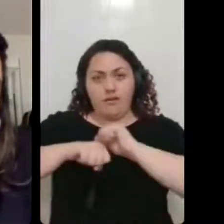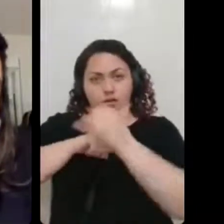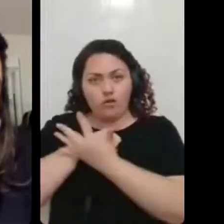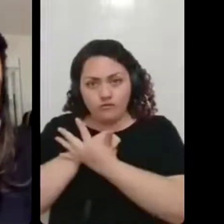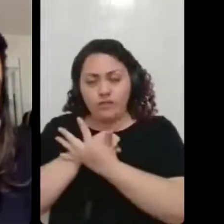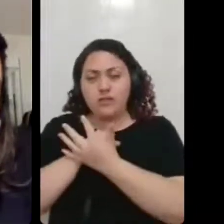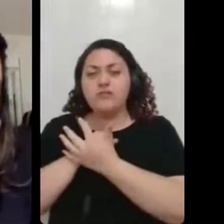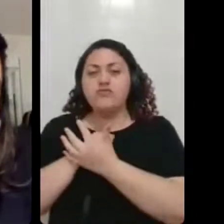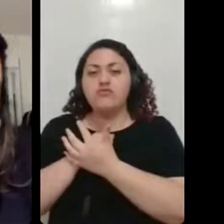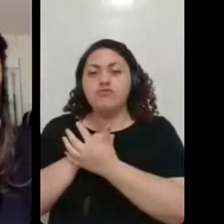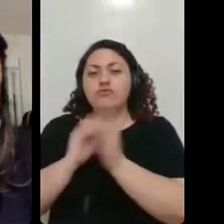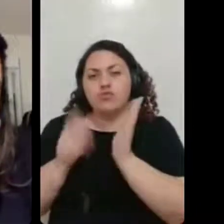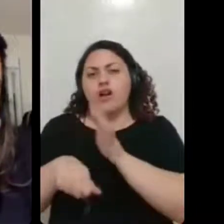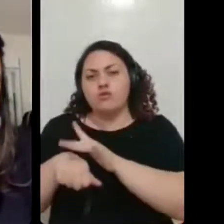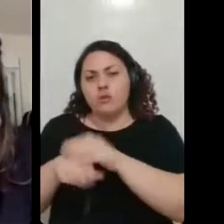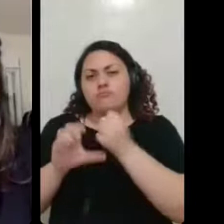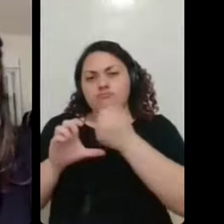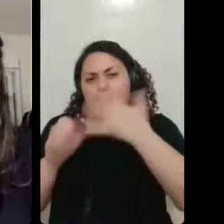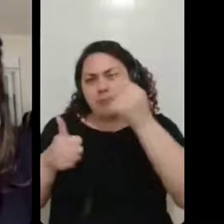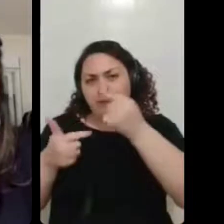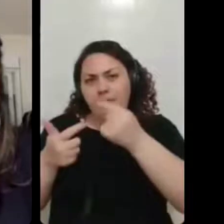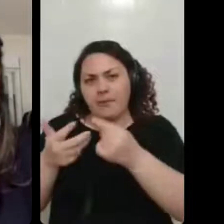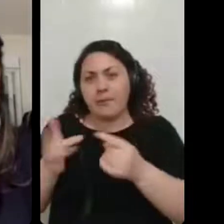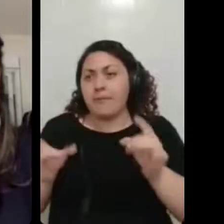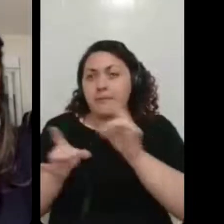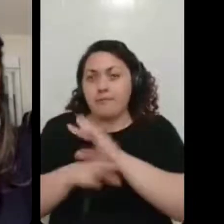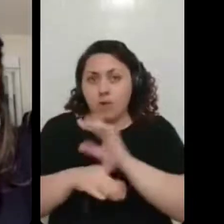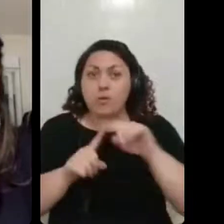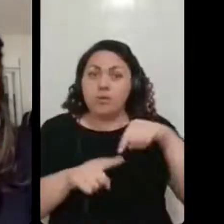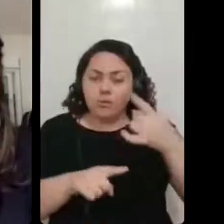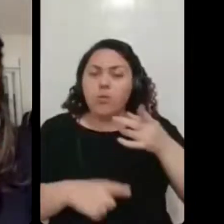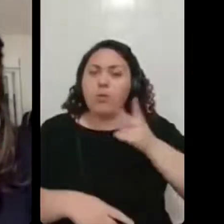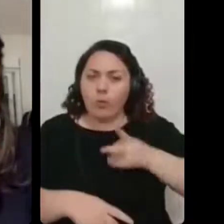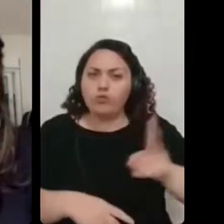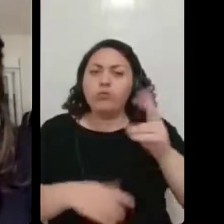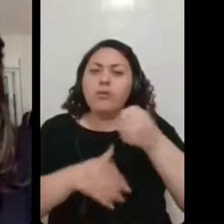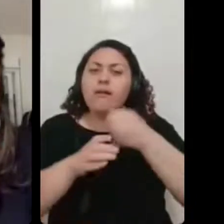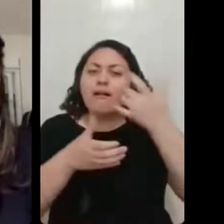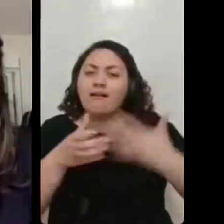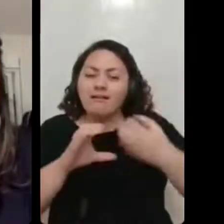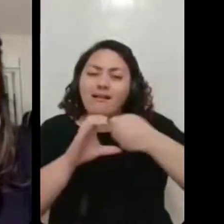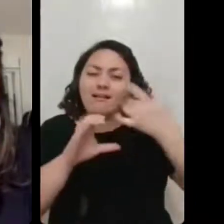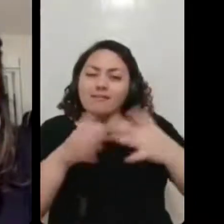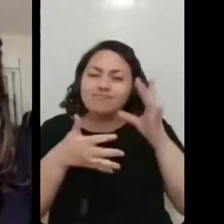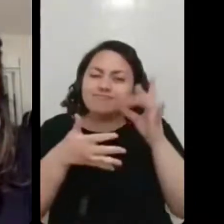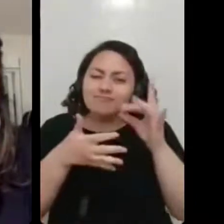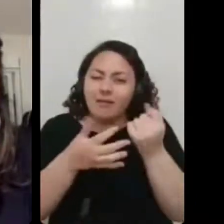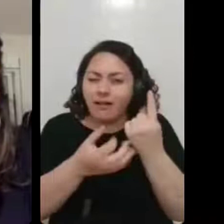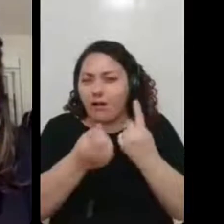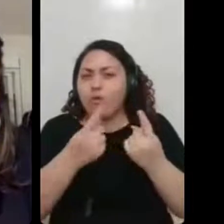complicado, assim, né, de levando, mas dando da forma possível, assim.